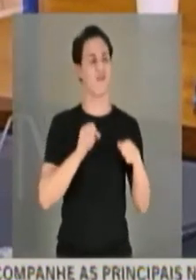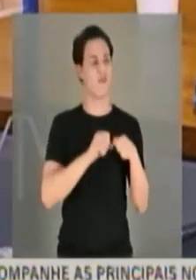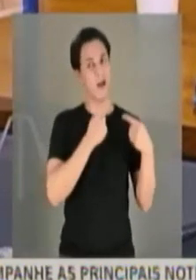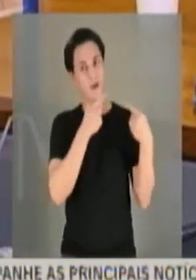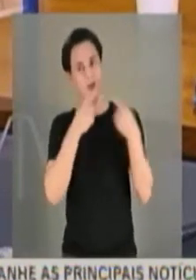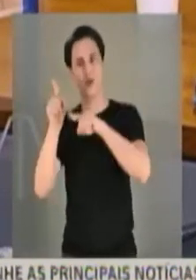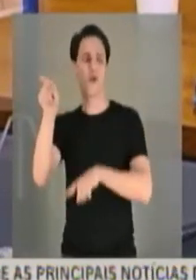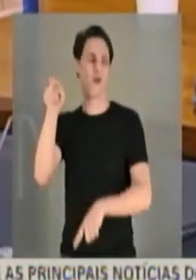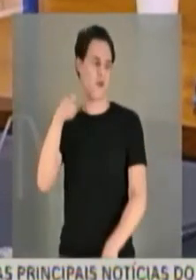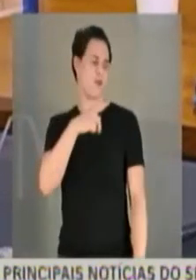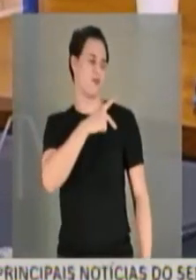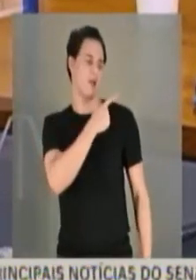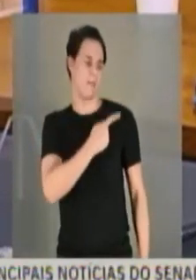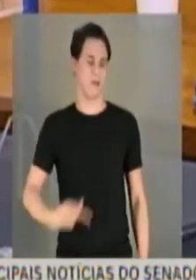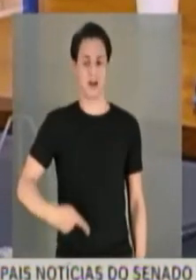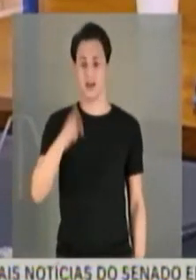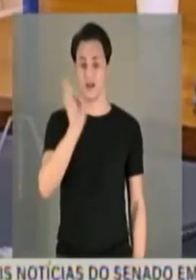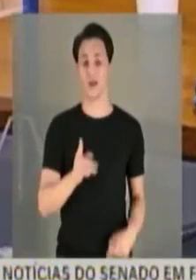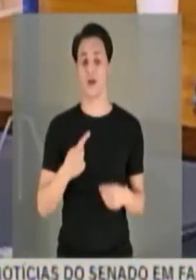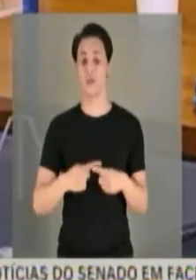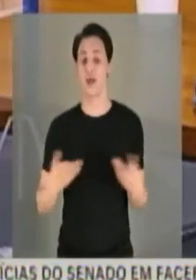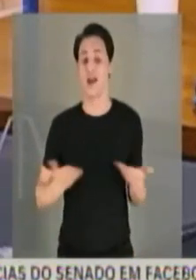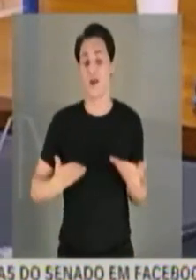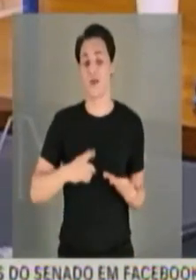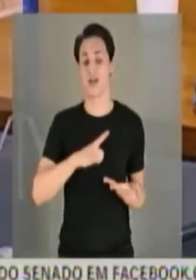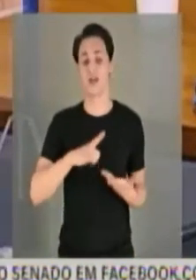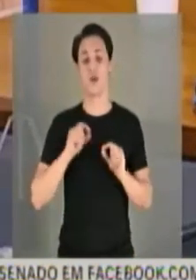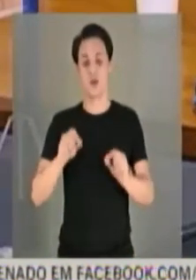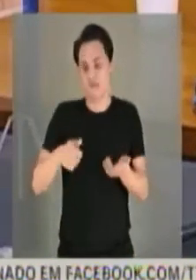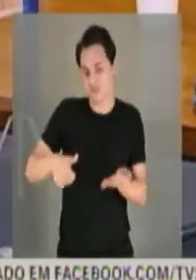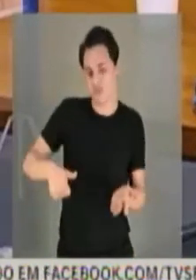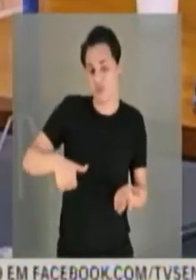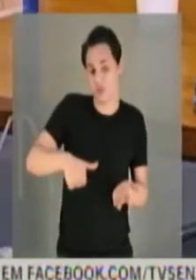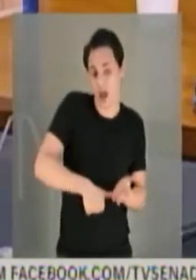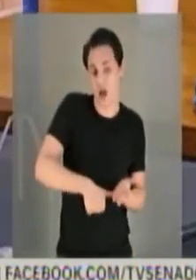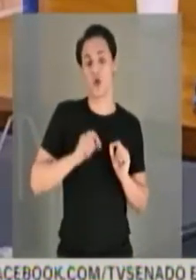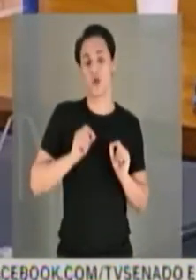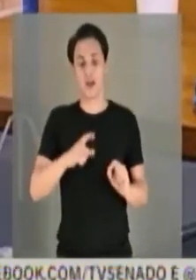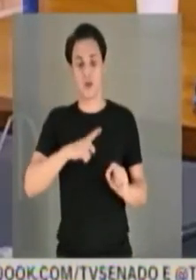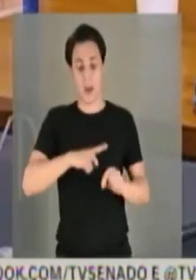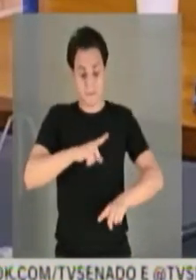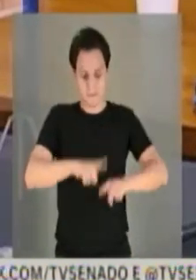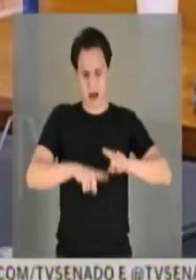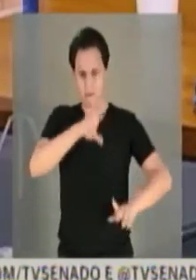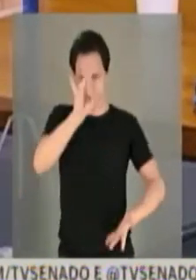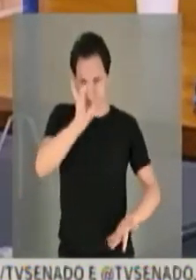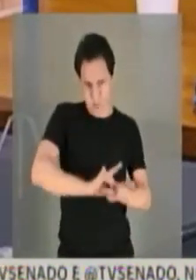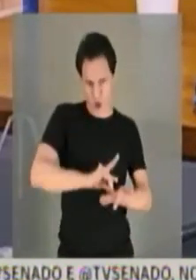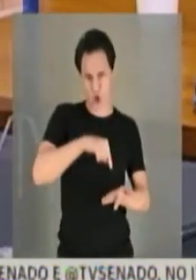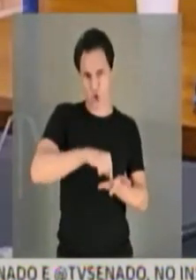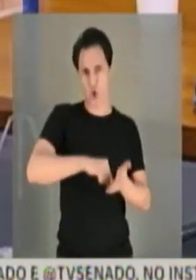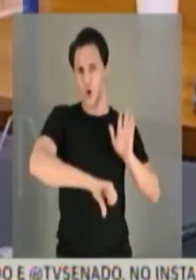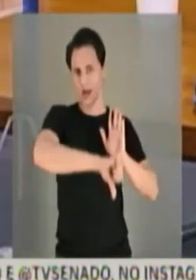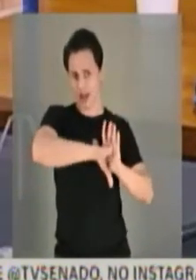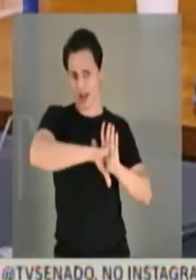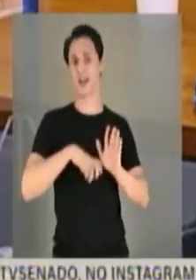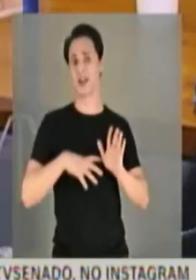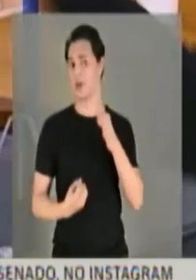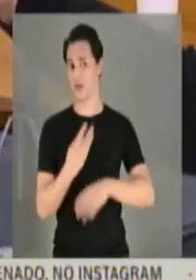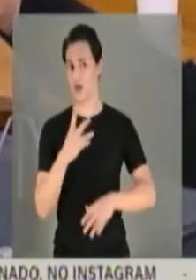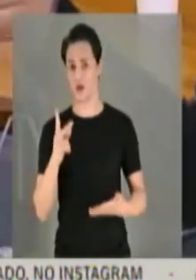agora nós temos a digital, agora nós temos a materialidade de crimes cometidos,